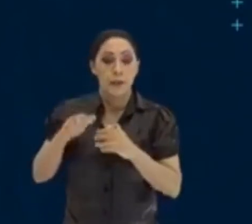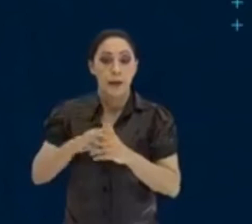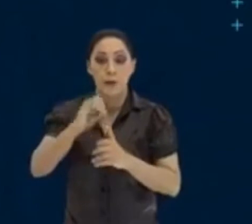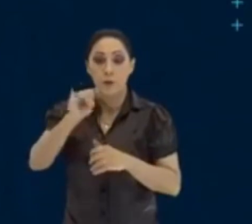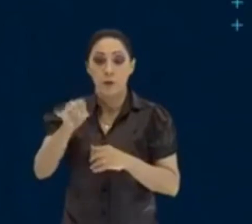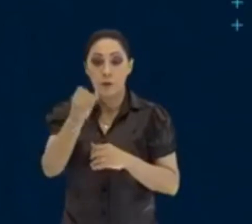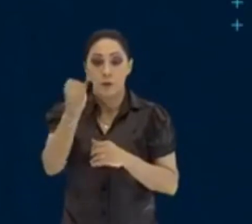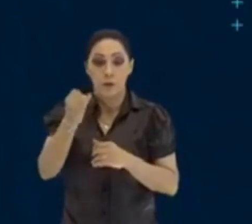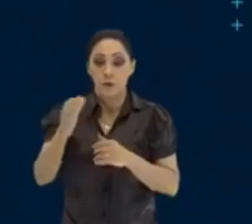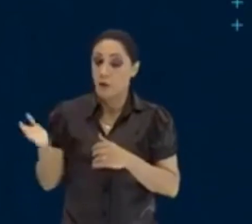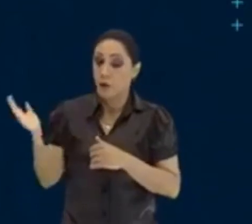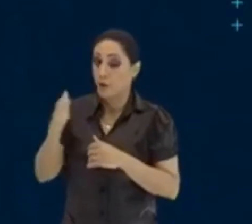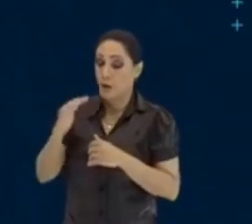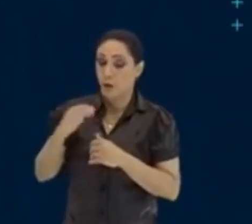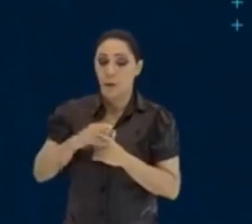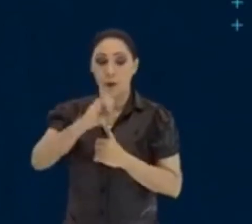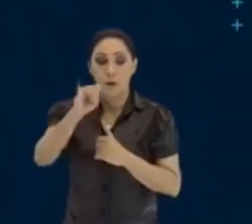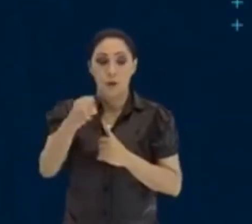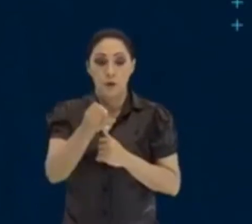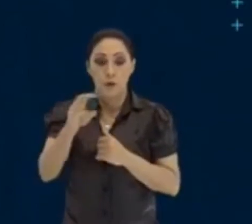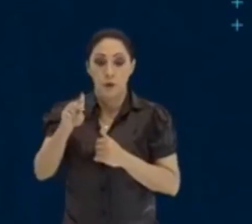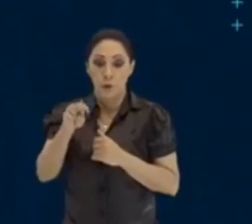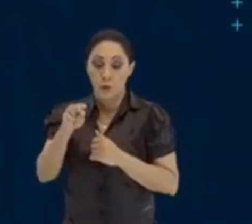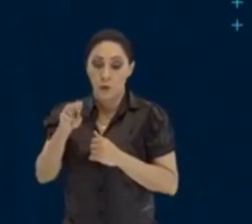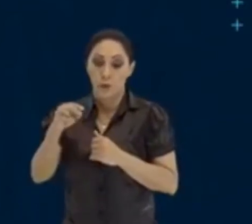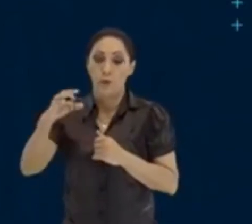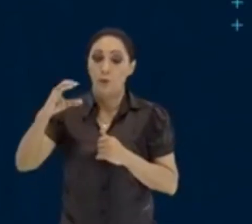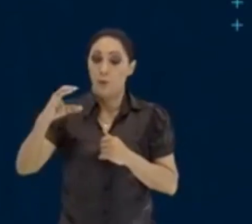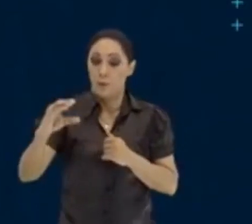Então, vem comigo. juros é igual a capital.